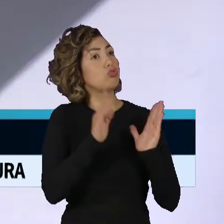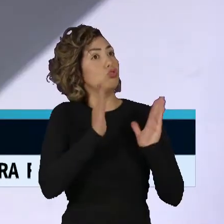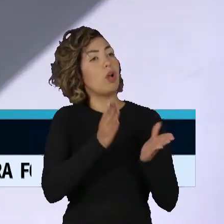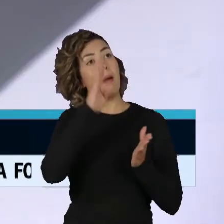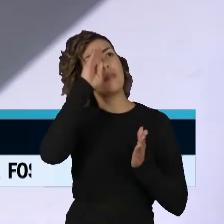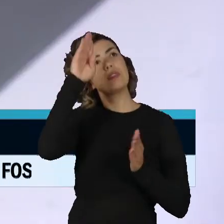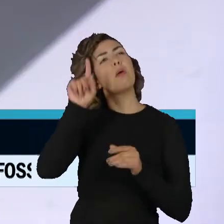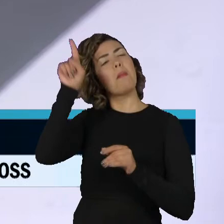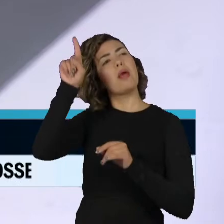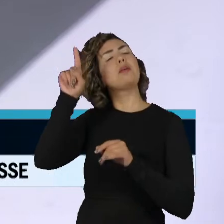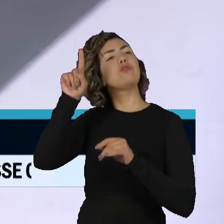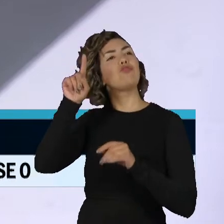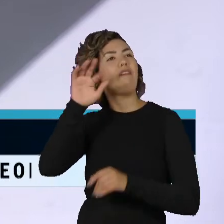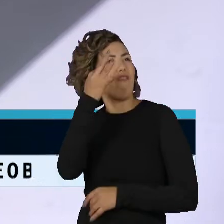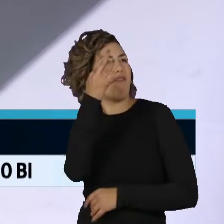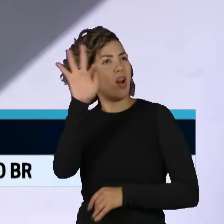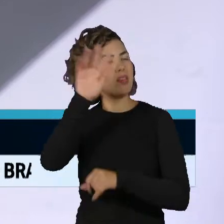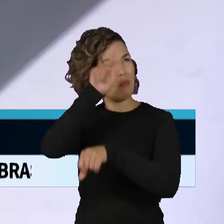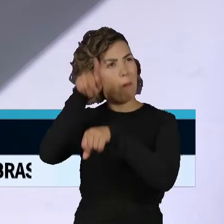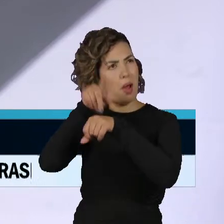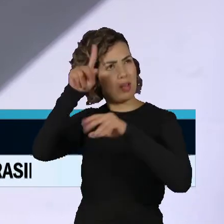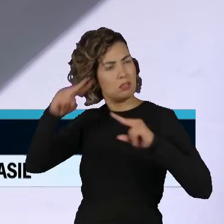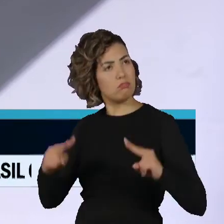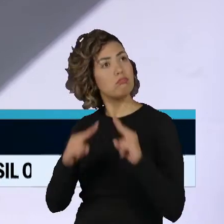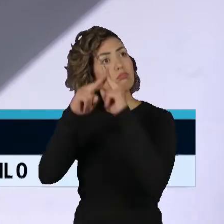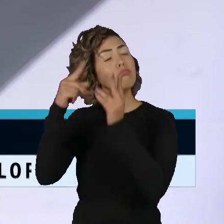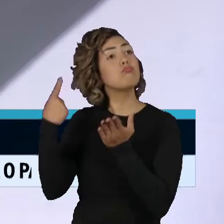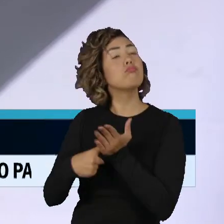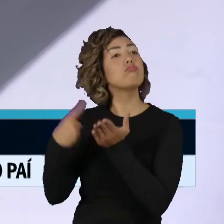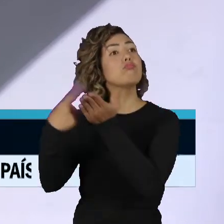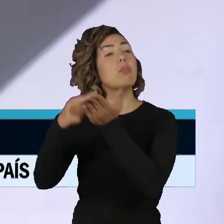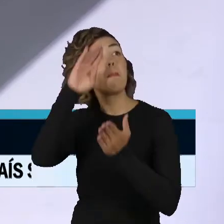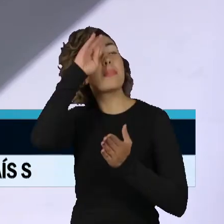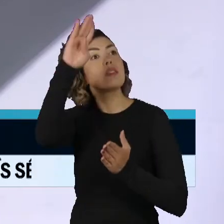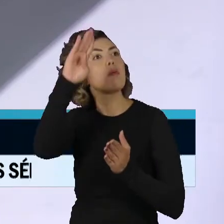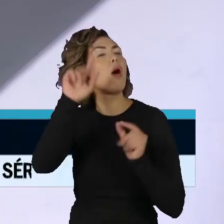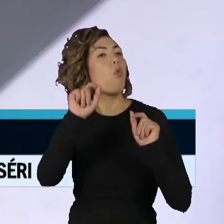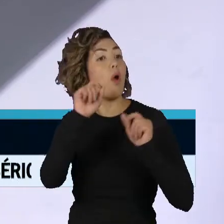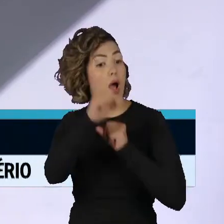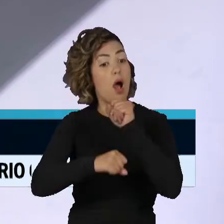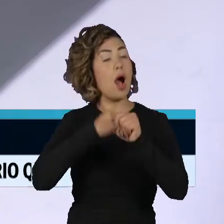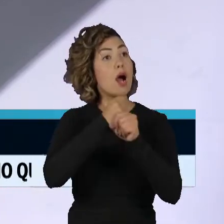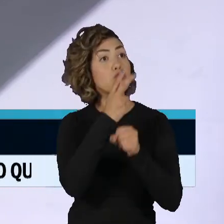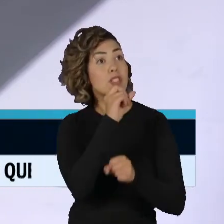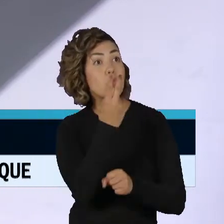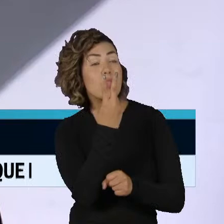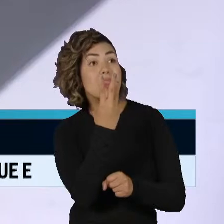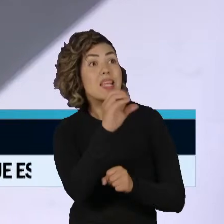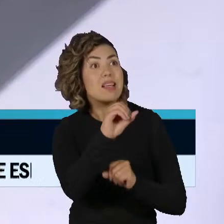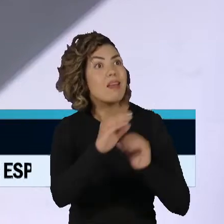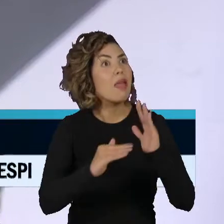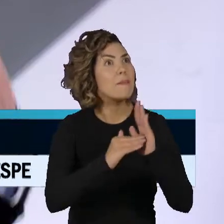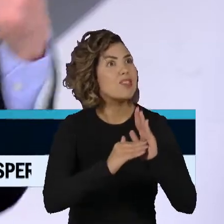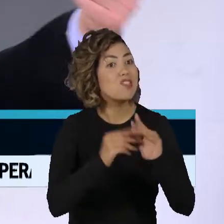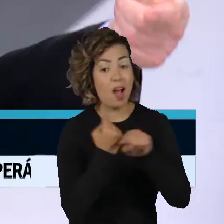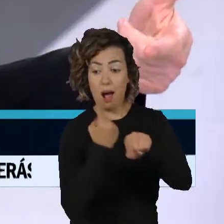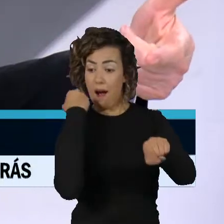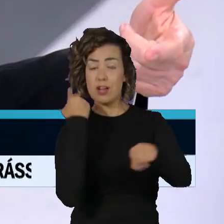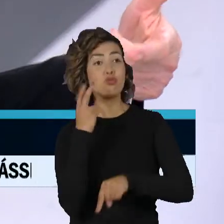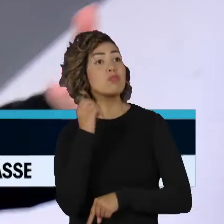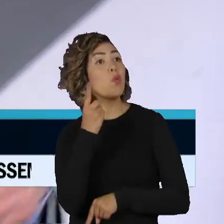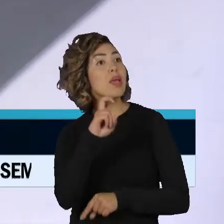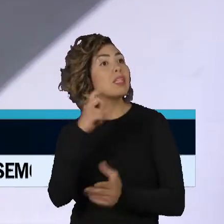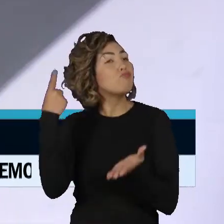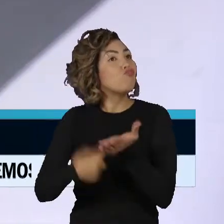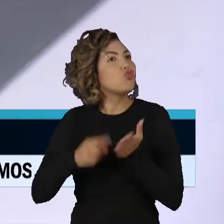em 2015, de acabar com o desmatamento ilegal até 2030, que é até interessante, né? O país admite o